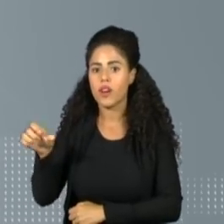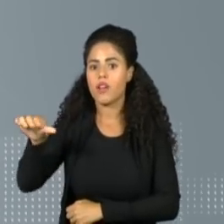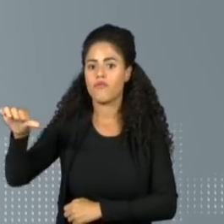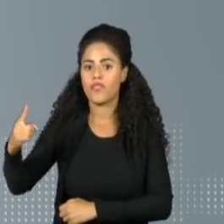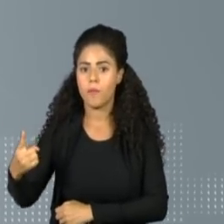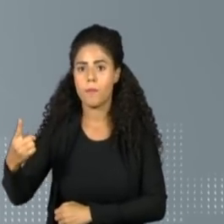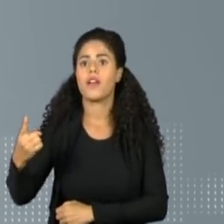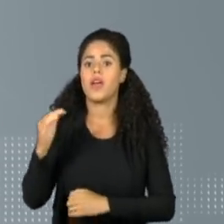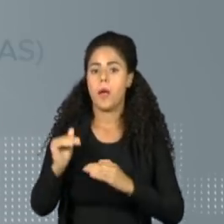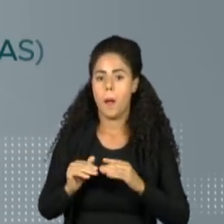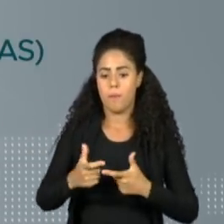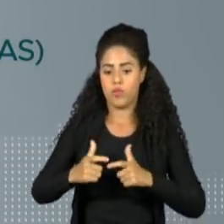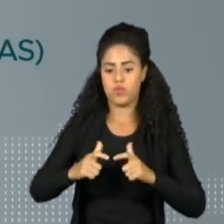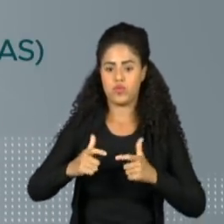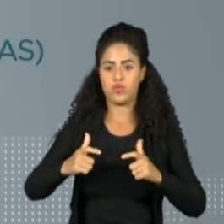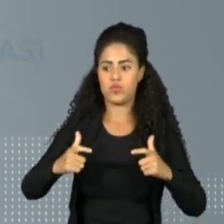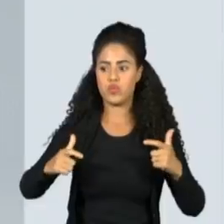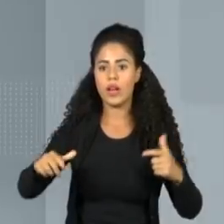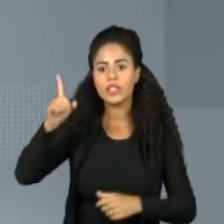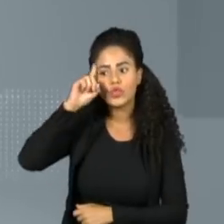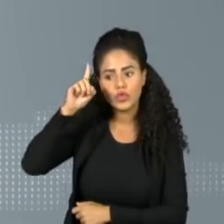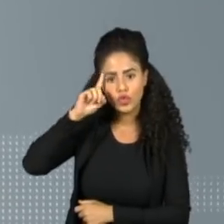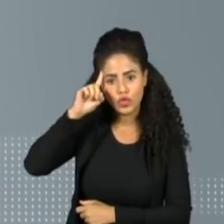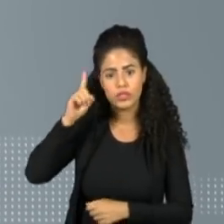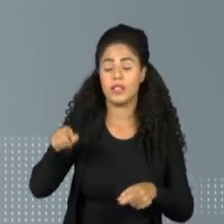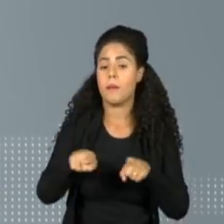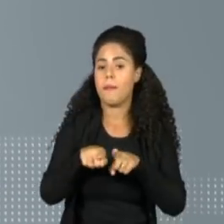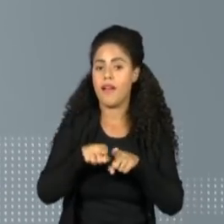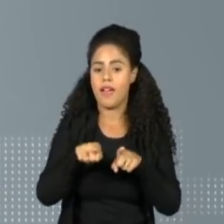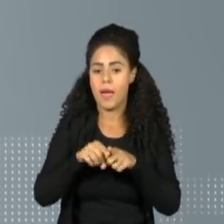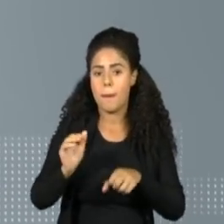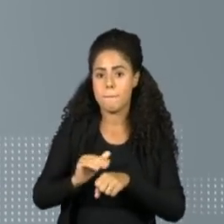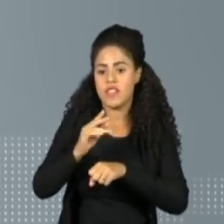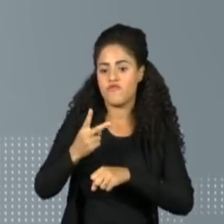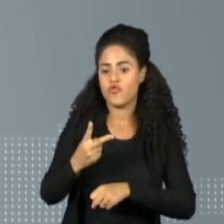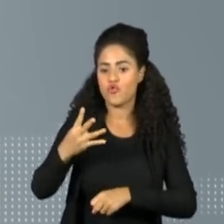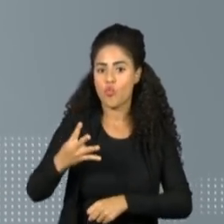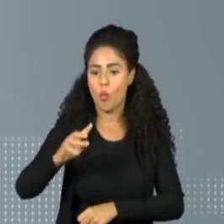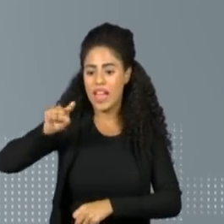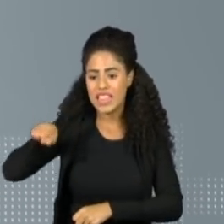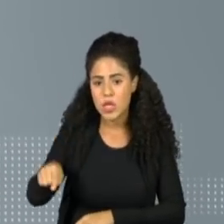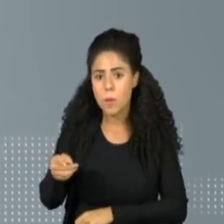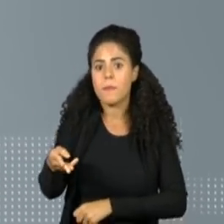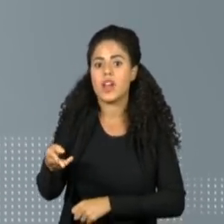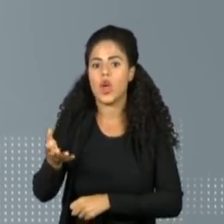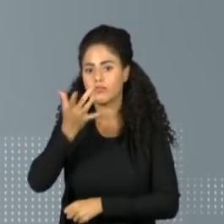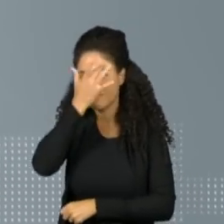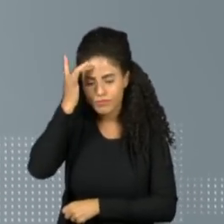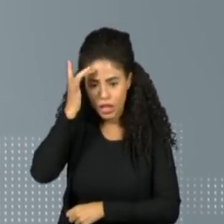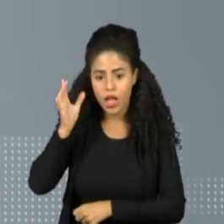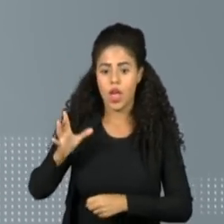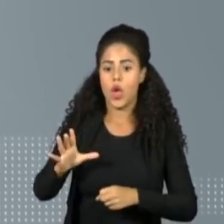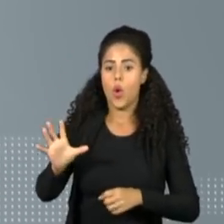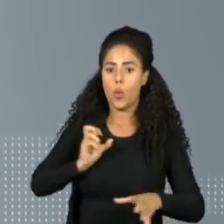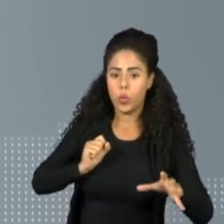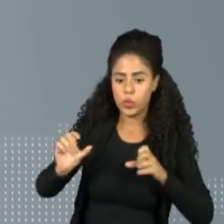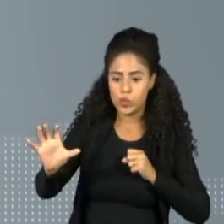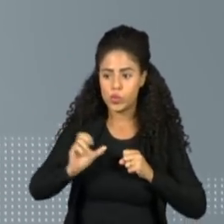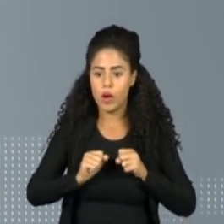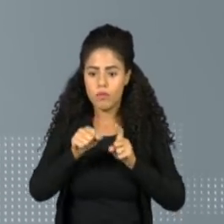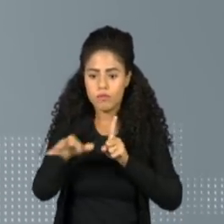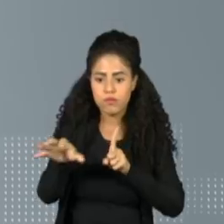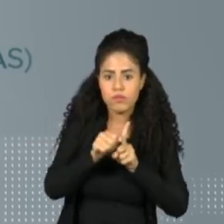com um novo aumento da média diária. São mais de 24 milhões e 330 mil casos confirmados,